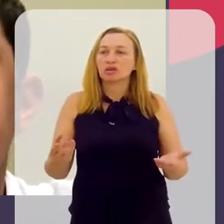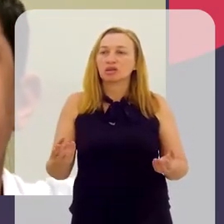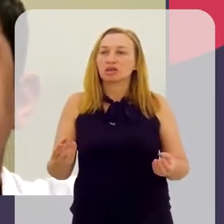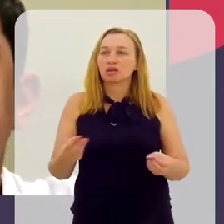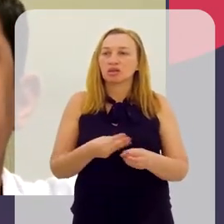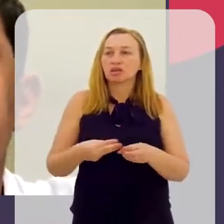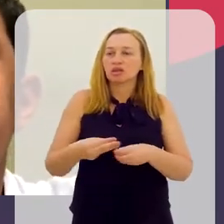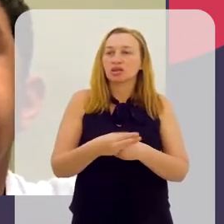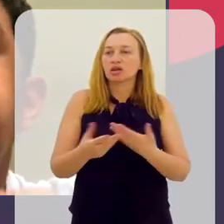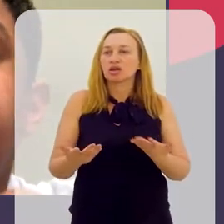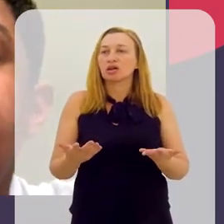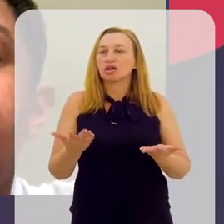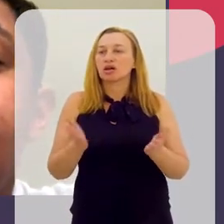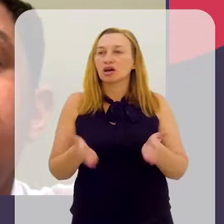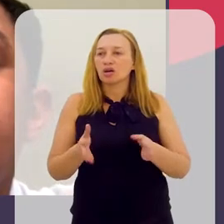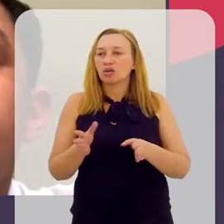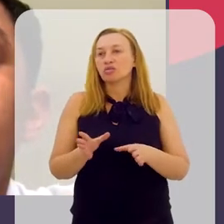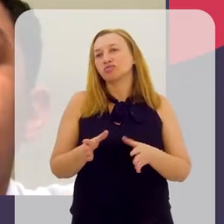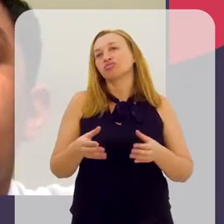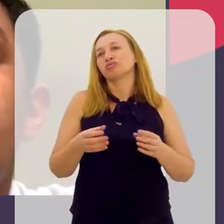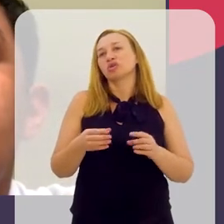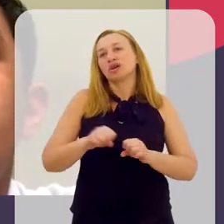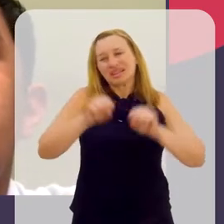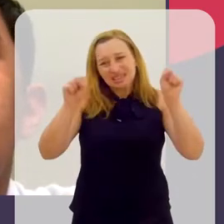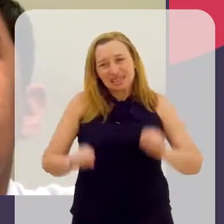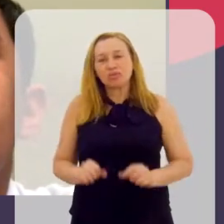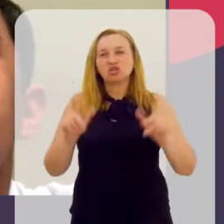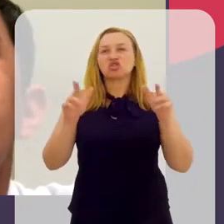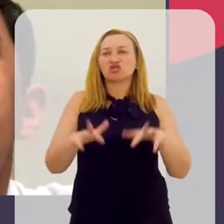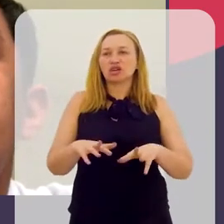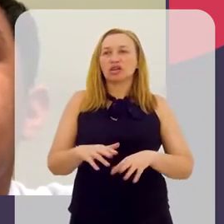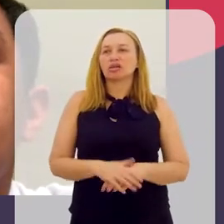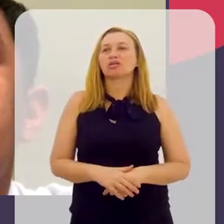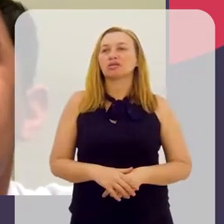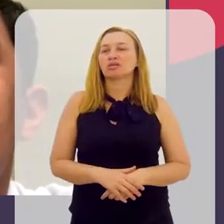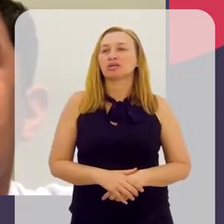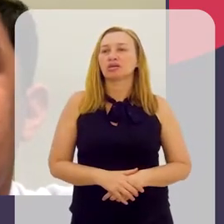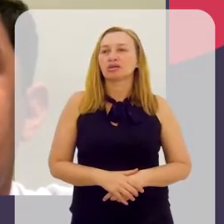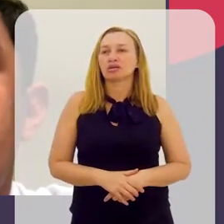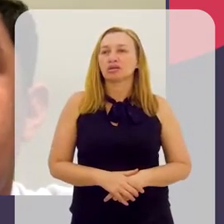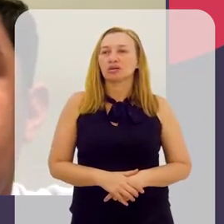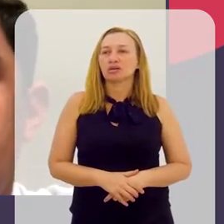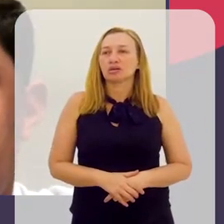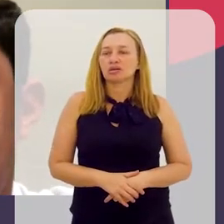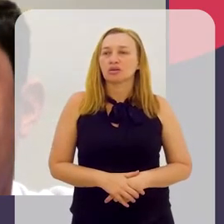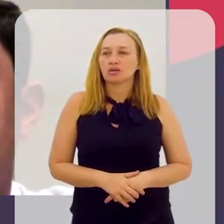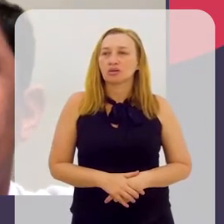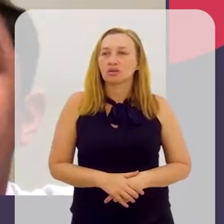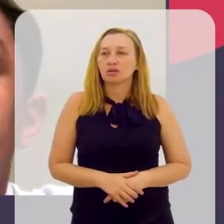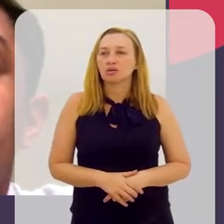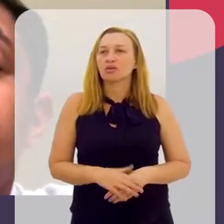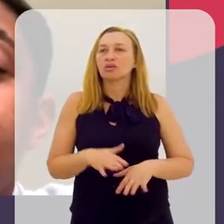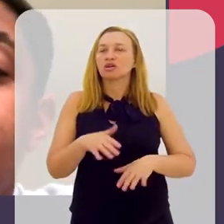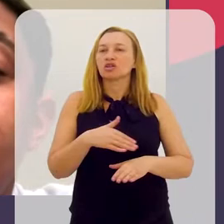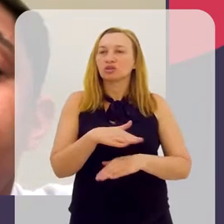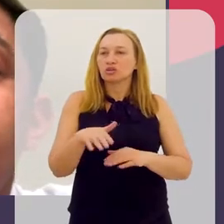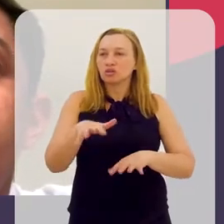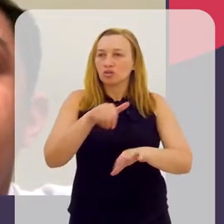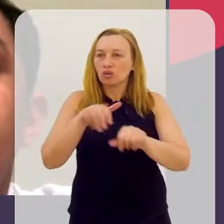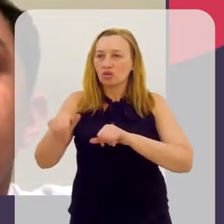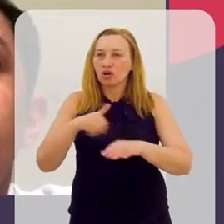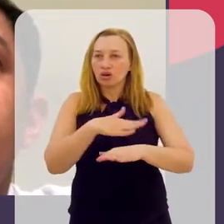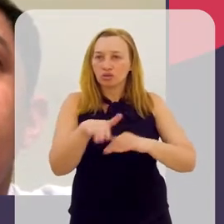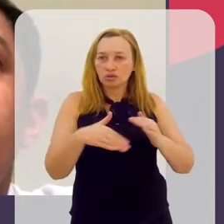agora a gente está com um sistema um pouco diferente, a gente, por exemplo, marca uma reunião no Norte, convoca